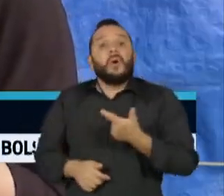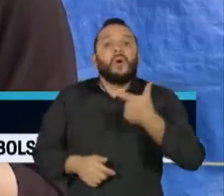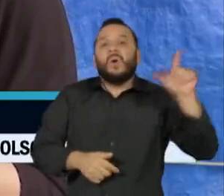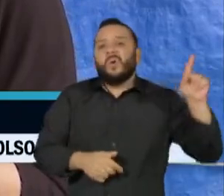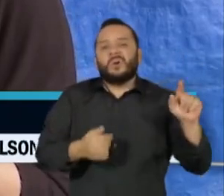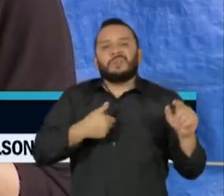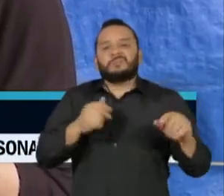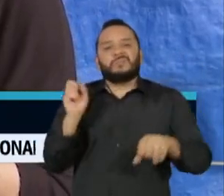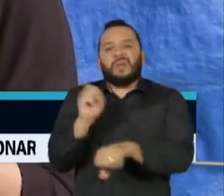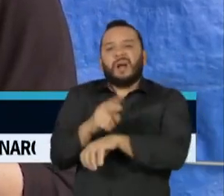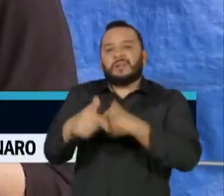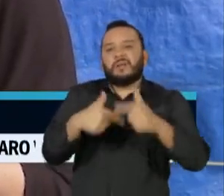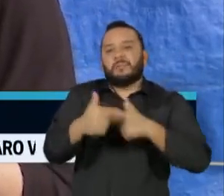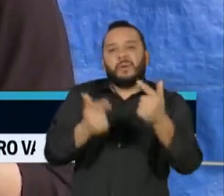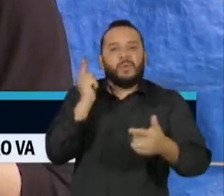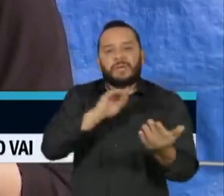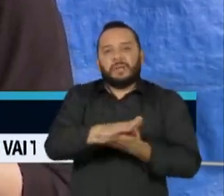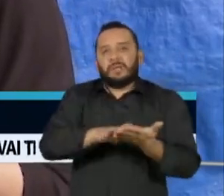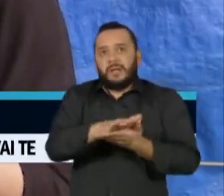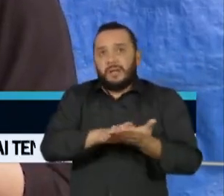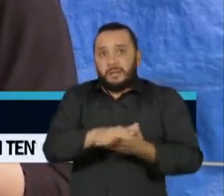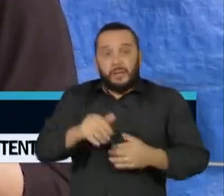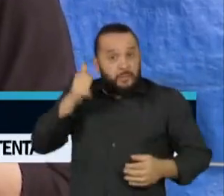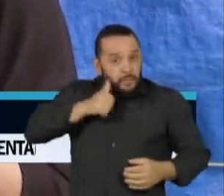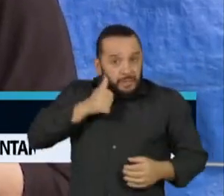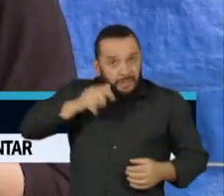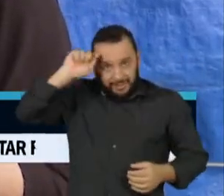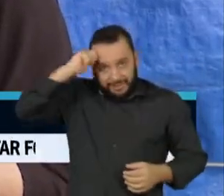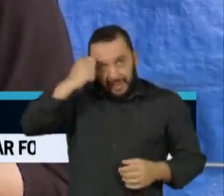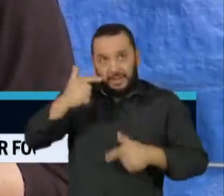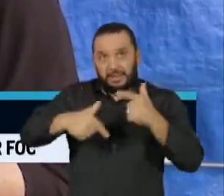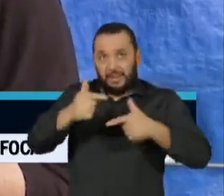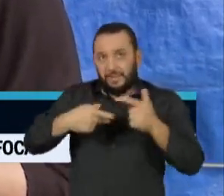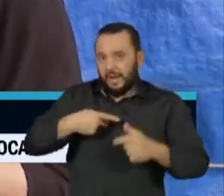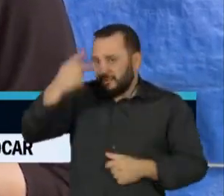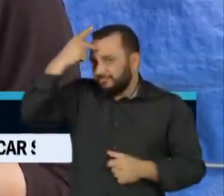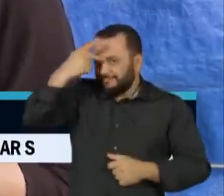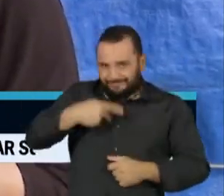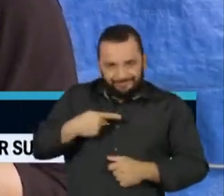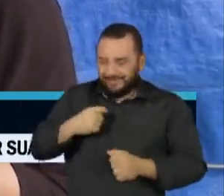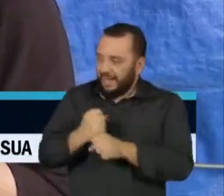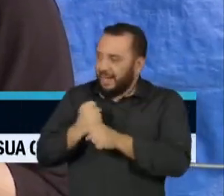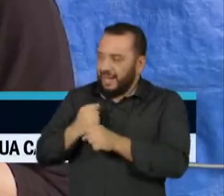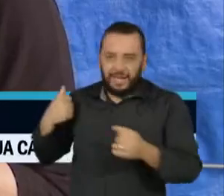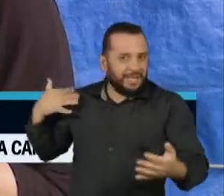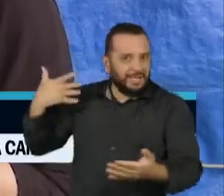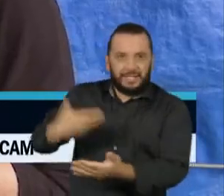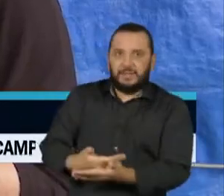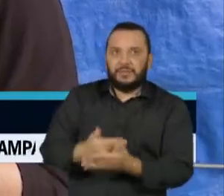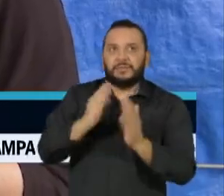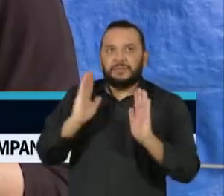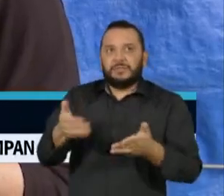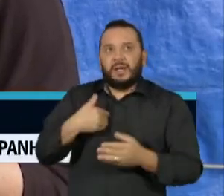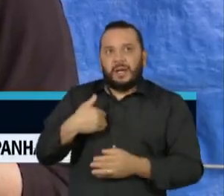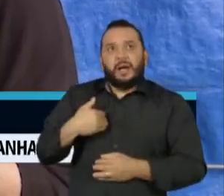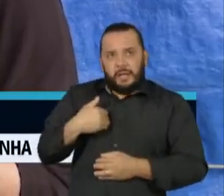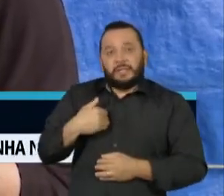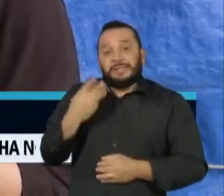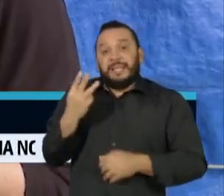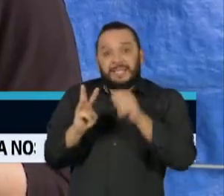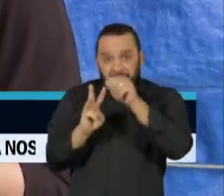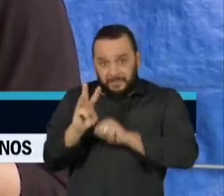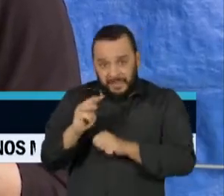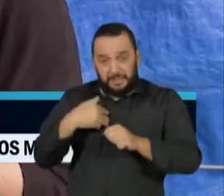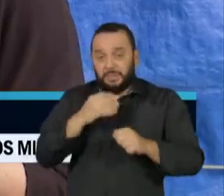informalidade entre as mulheres negras é um problema histórico e que se mantém ao longo do tempo. Nos primeiros três meses deste ano, quatro em cada